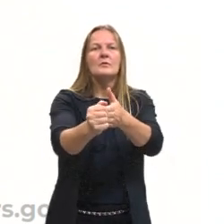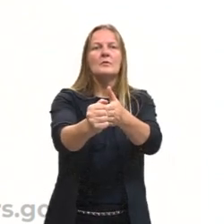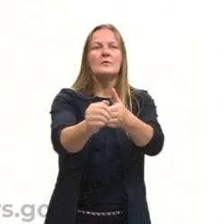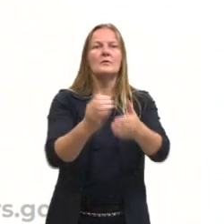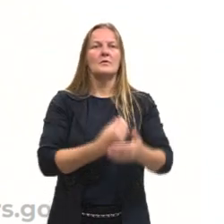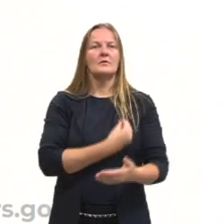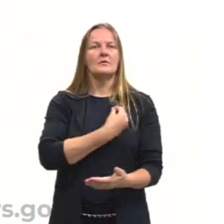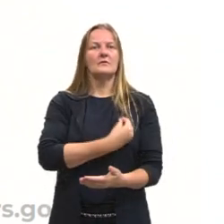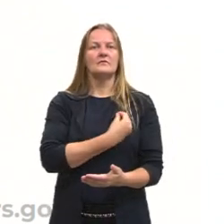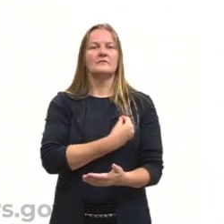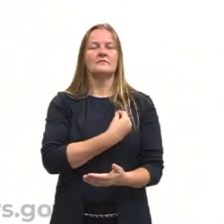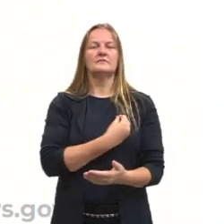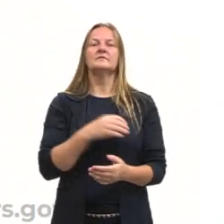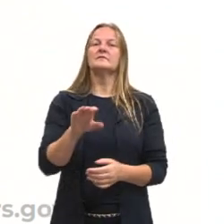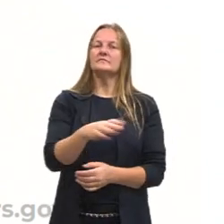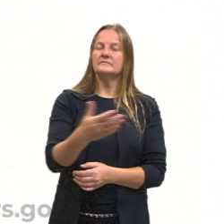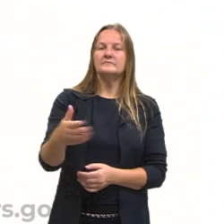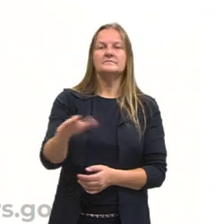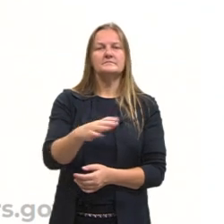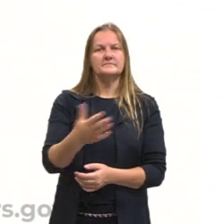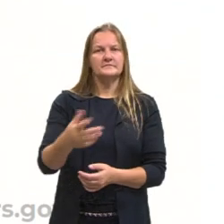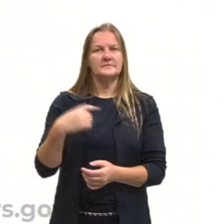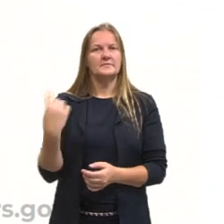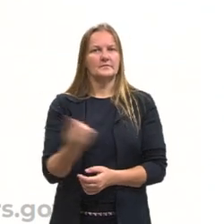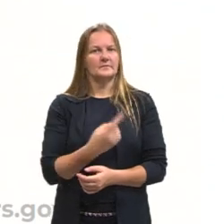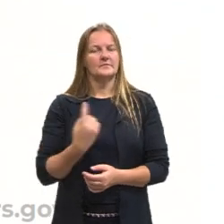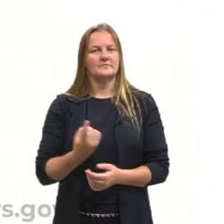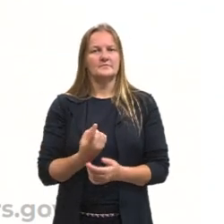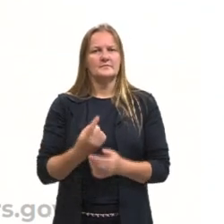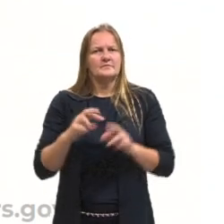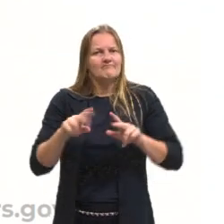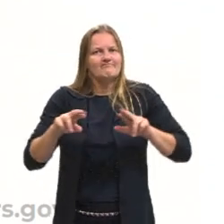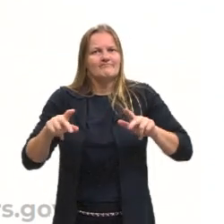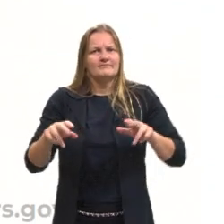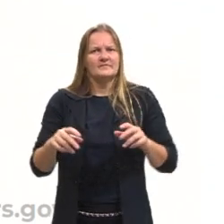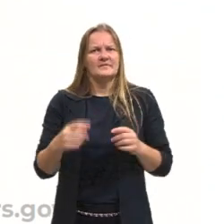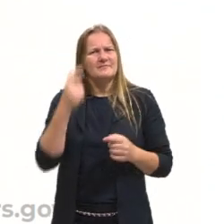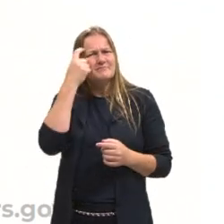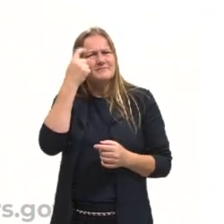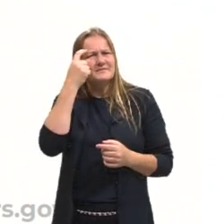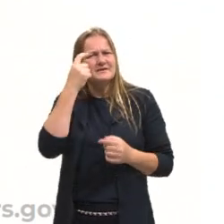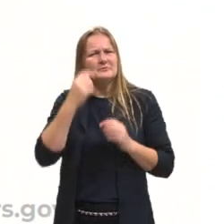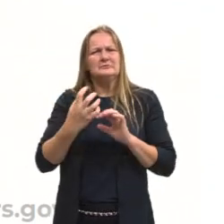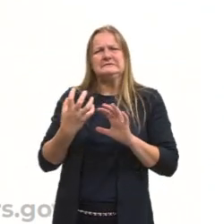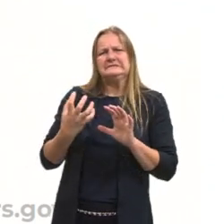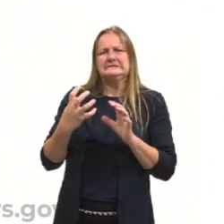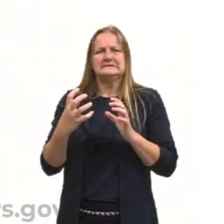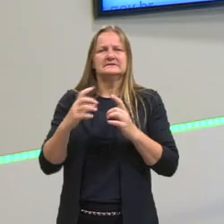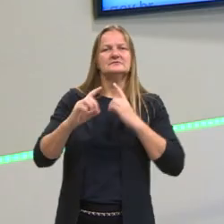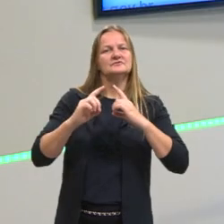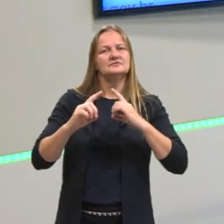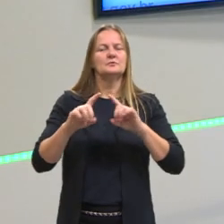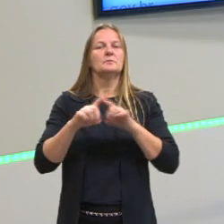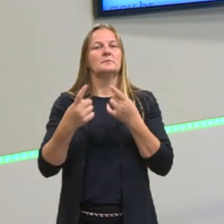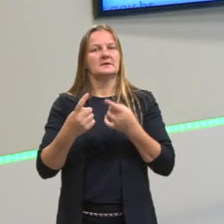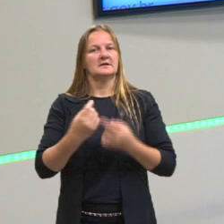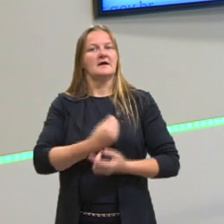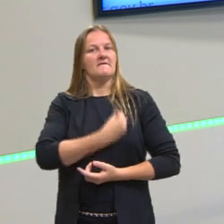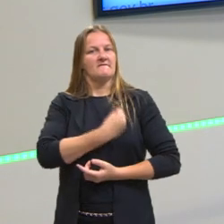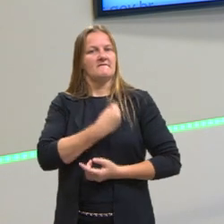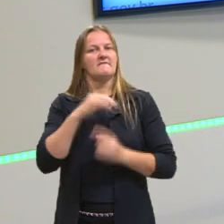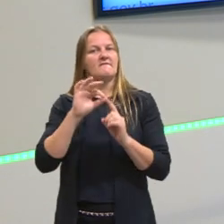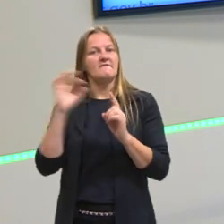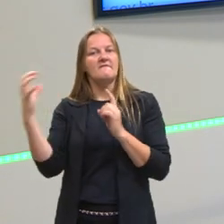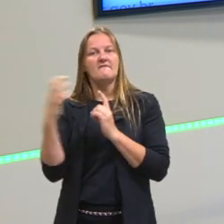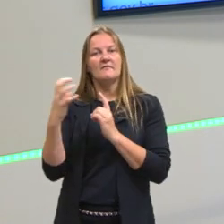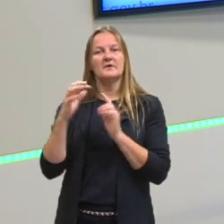Por mais que, ou mesmo que nós refletimos sobre eles, discutimos sobre eles, só